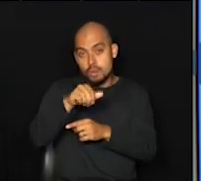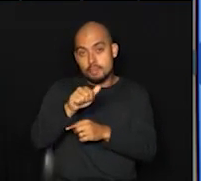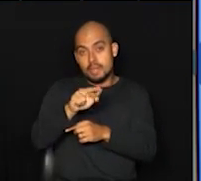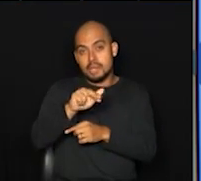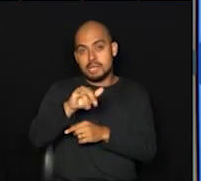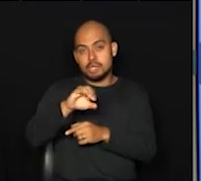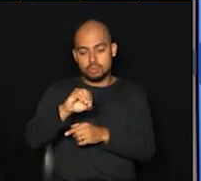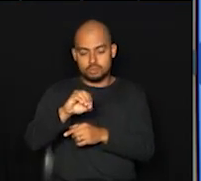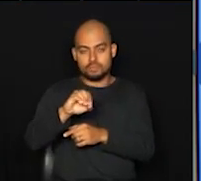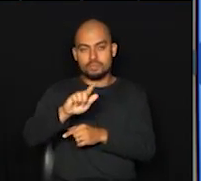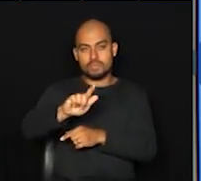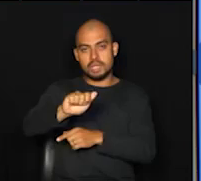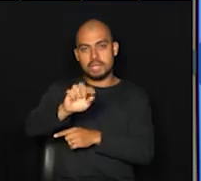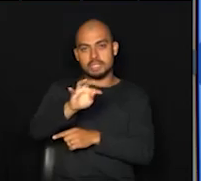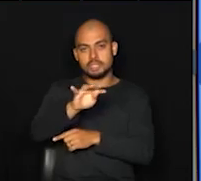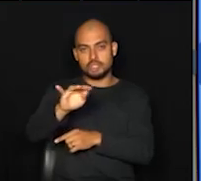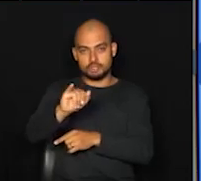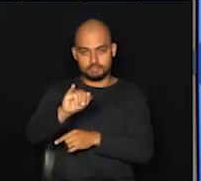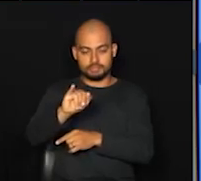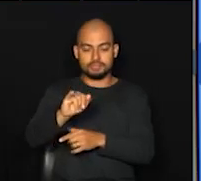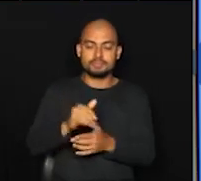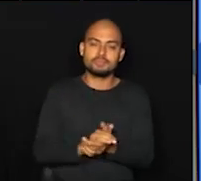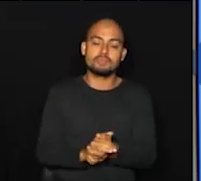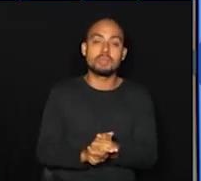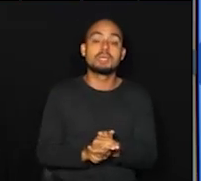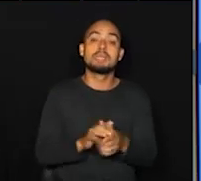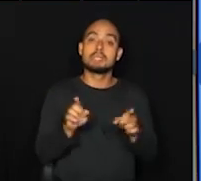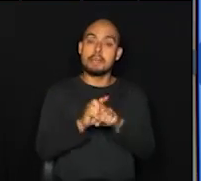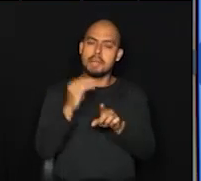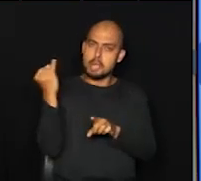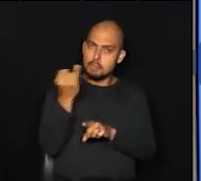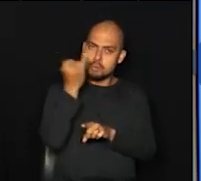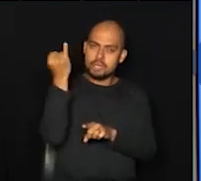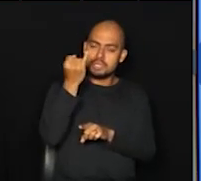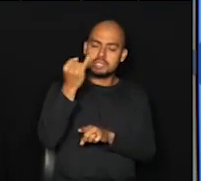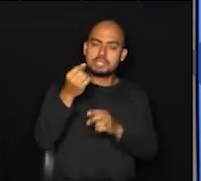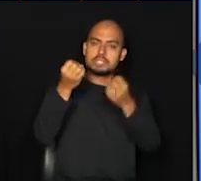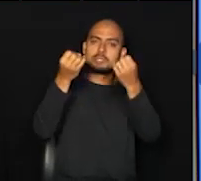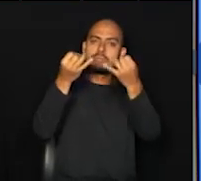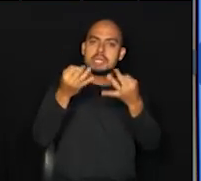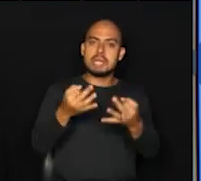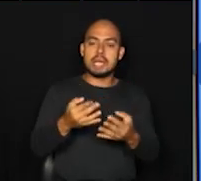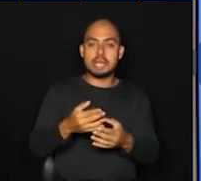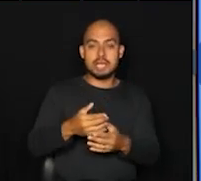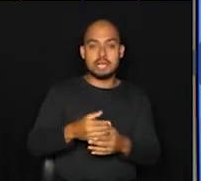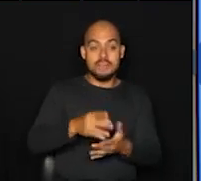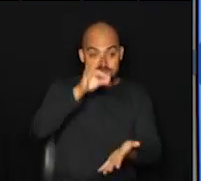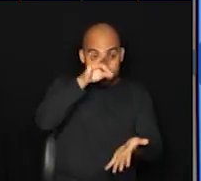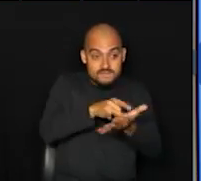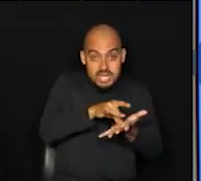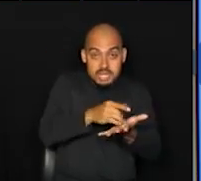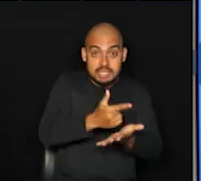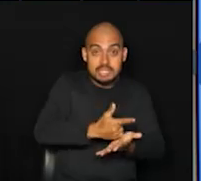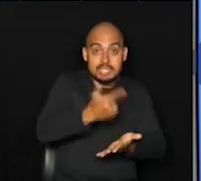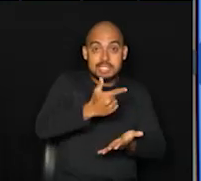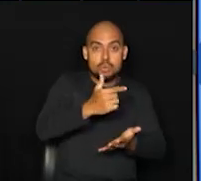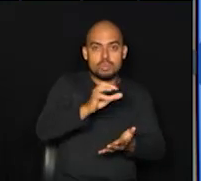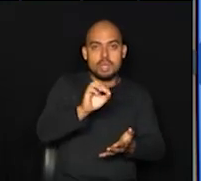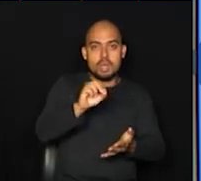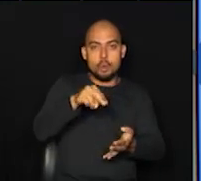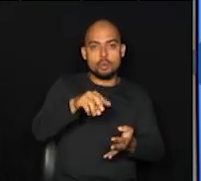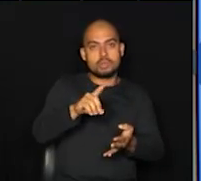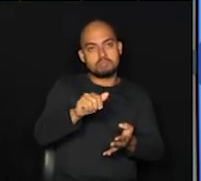ainda, é importante salientar, que não há uma confirmação dessa segunda onda no Brasil. É uma forma de